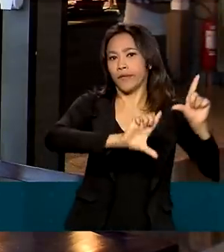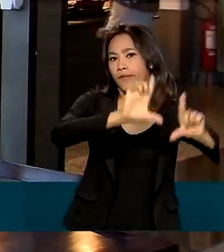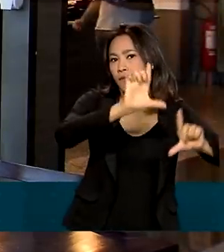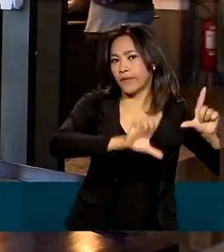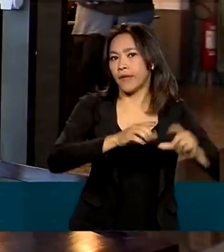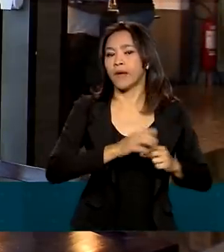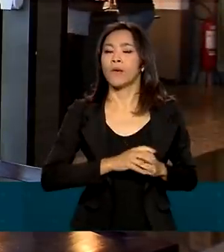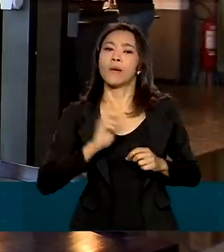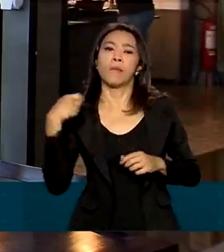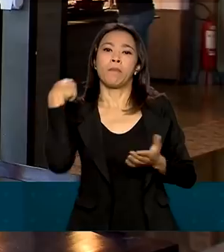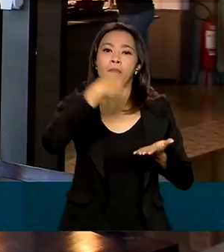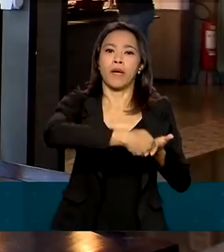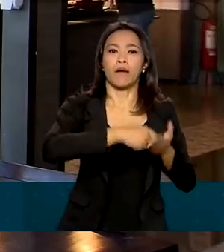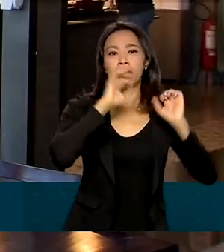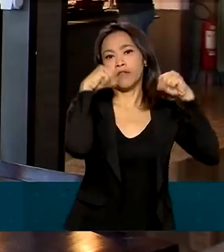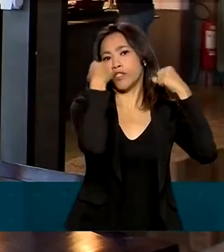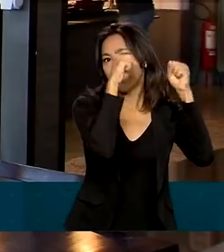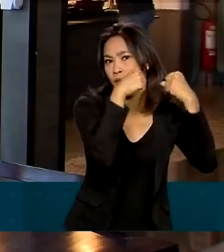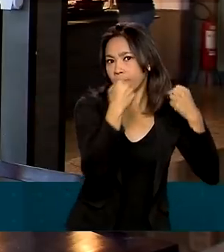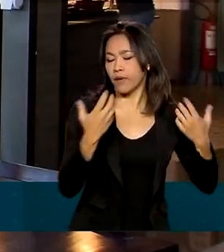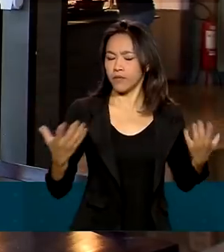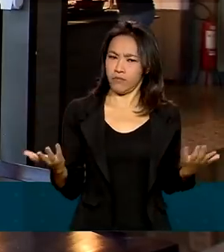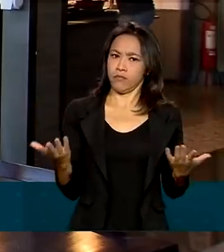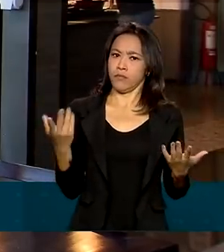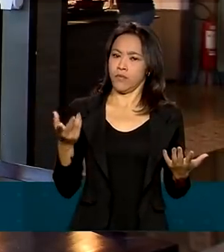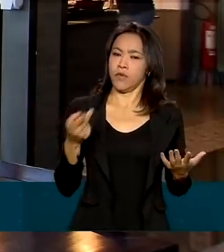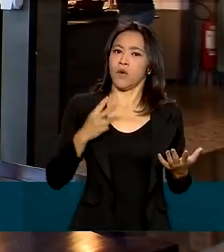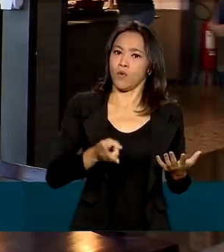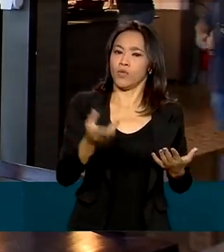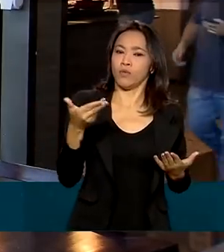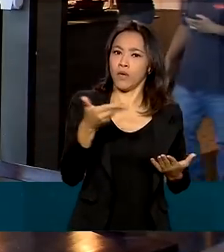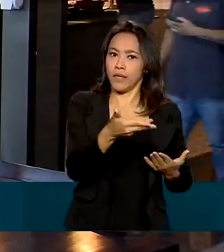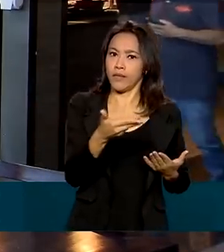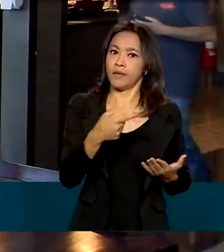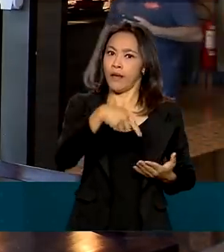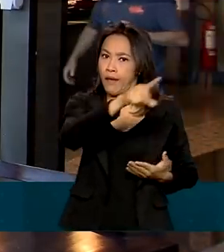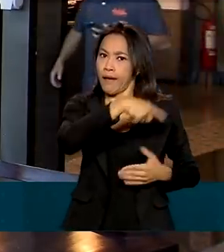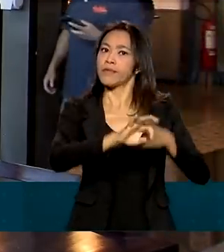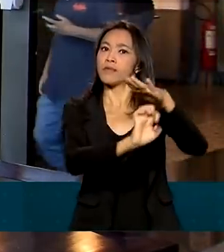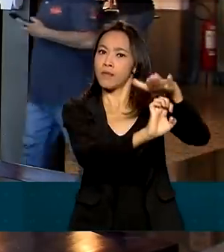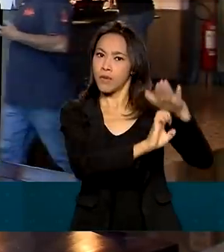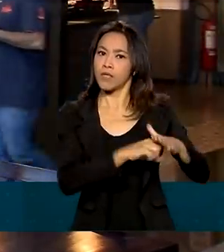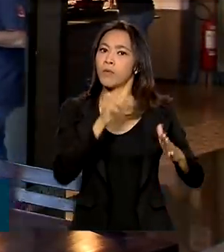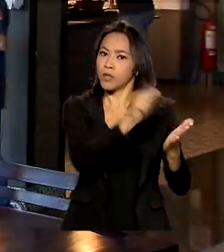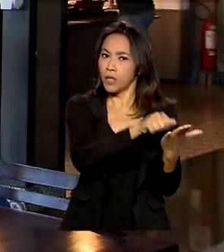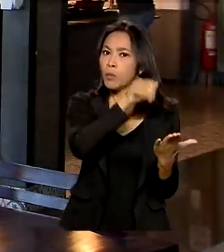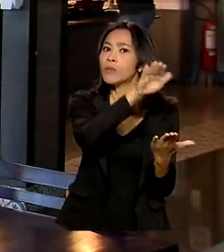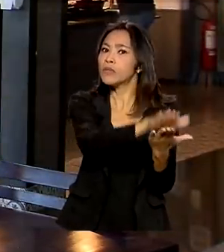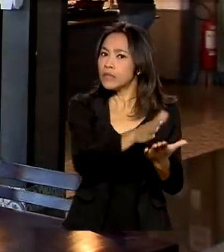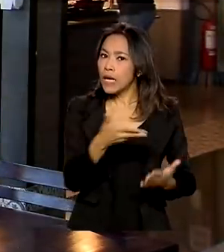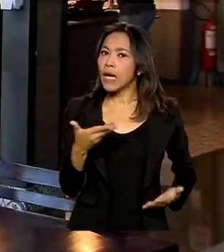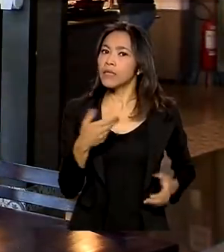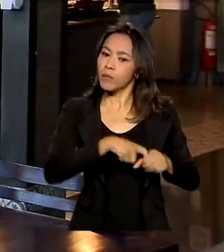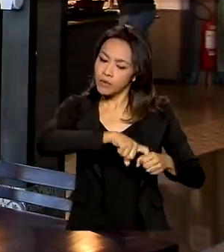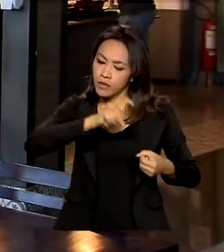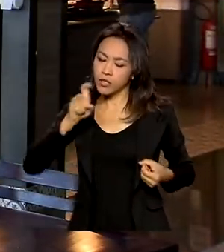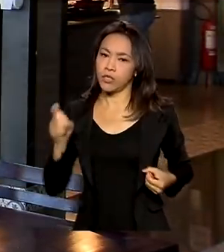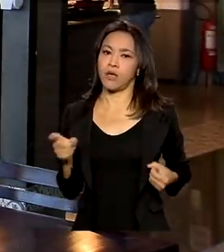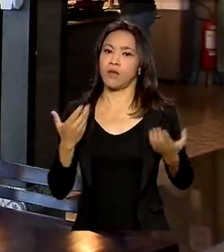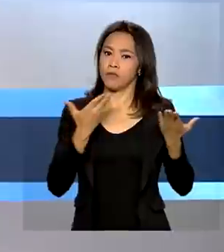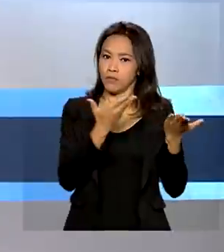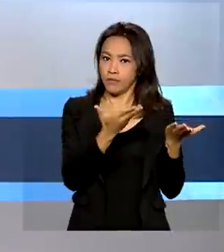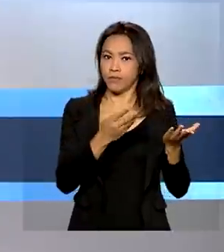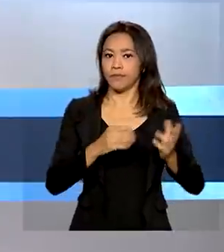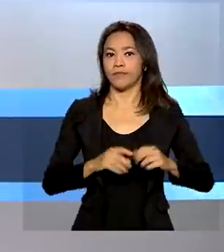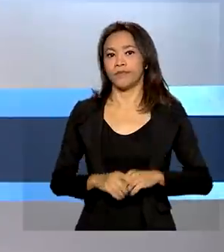academias de ginástica. Caso essa fraude permaneça, as empresas podem ser multadas ou até descredenciadas do serviço.